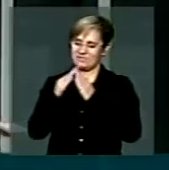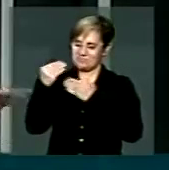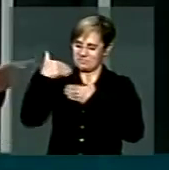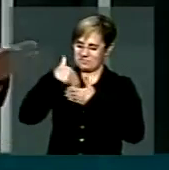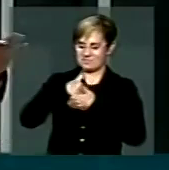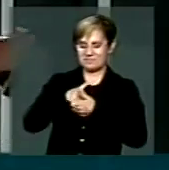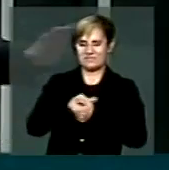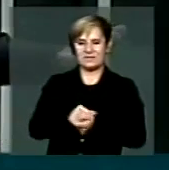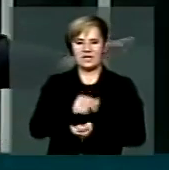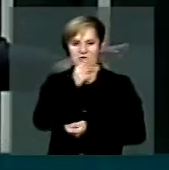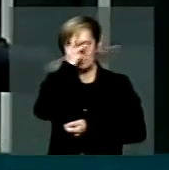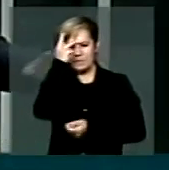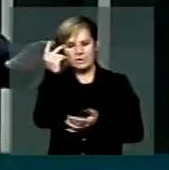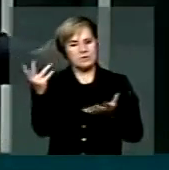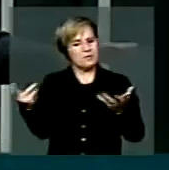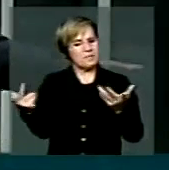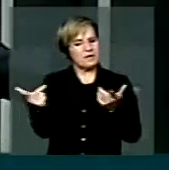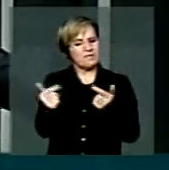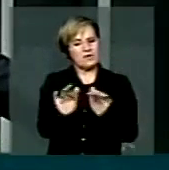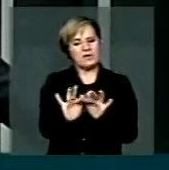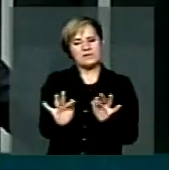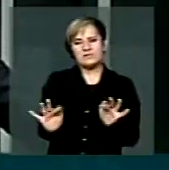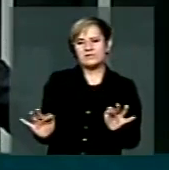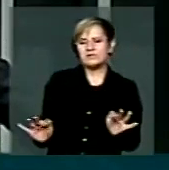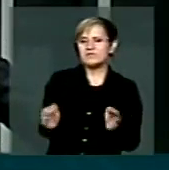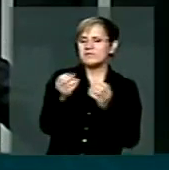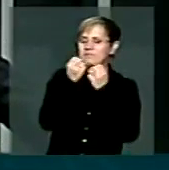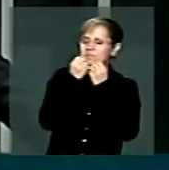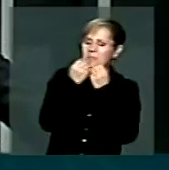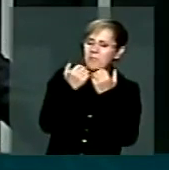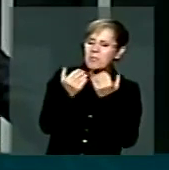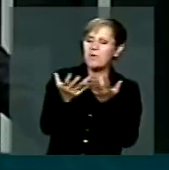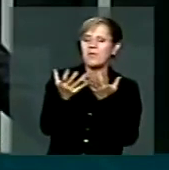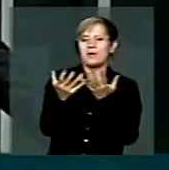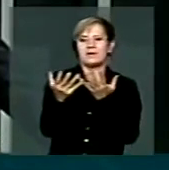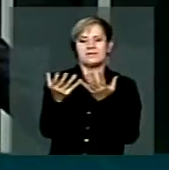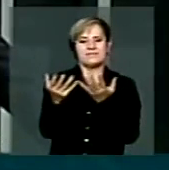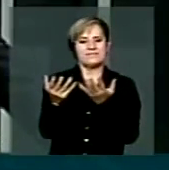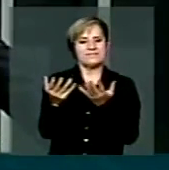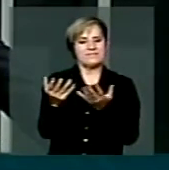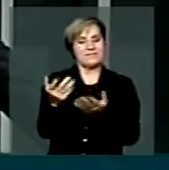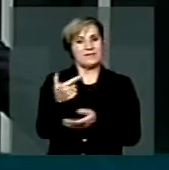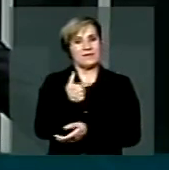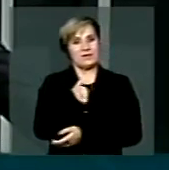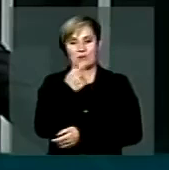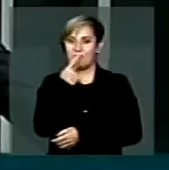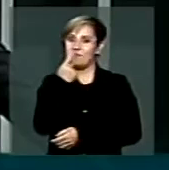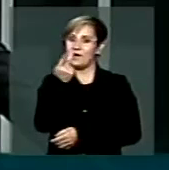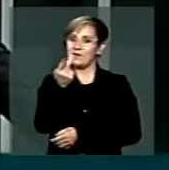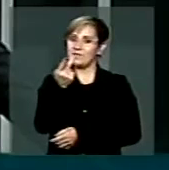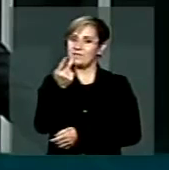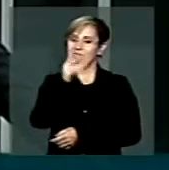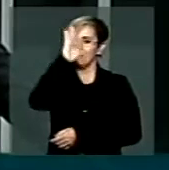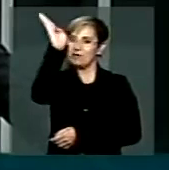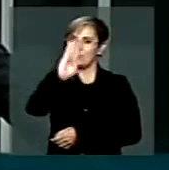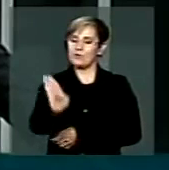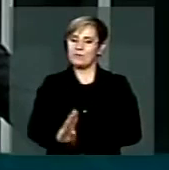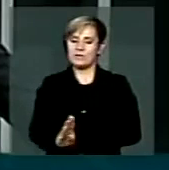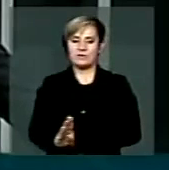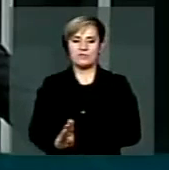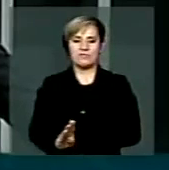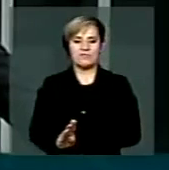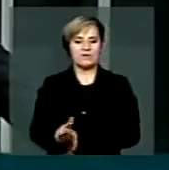Pessoa espetacular, fantástica. E eu digo que o Brasil deve muito